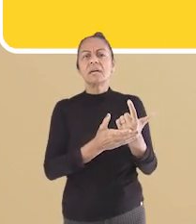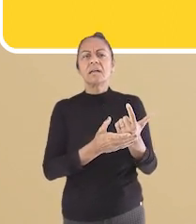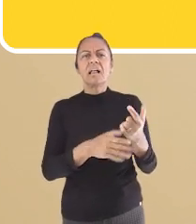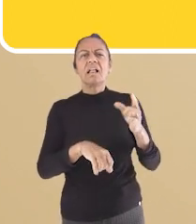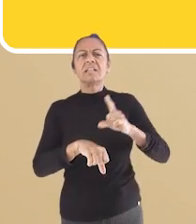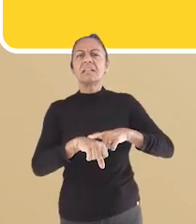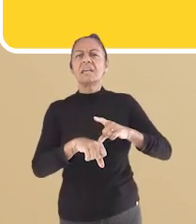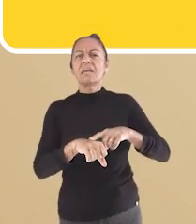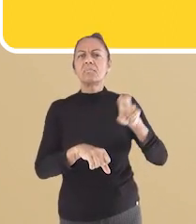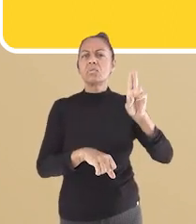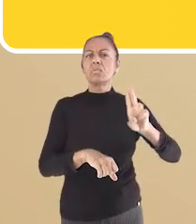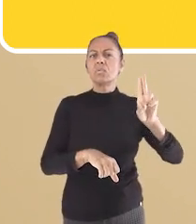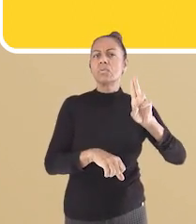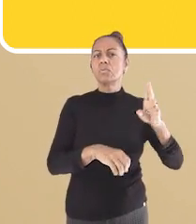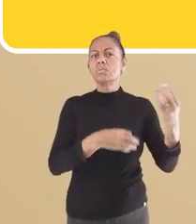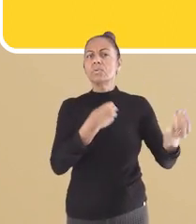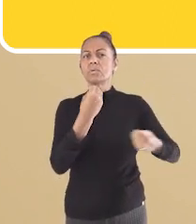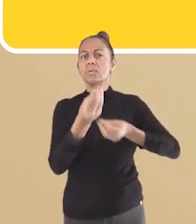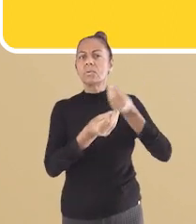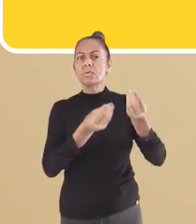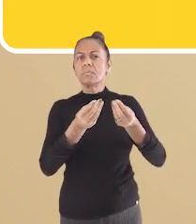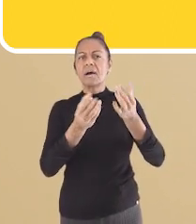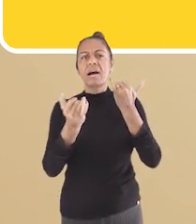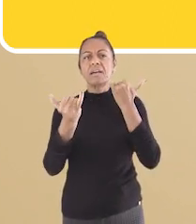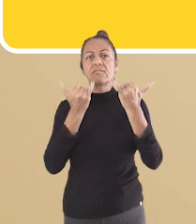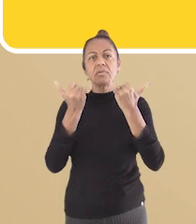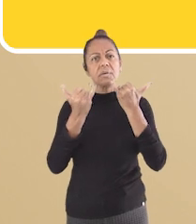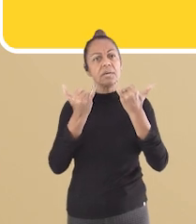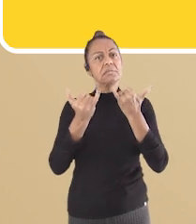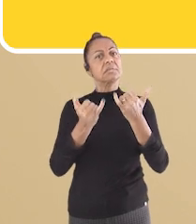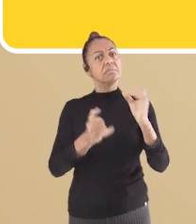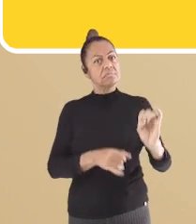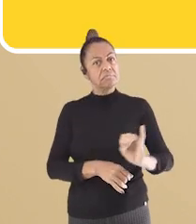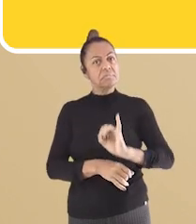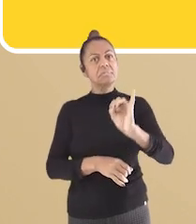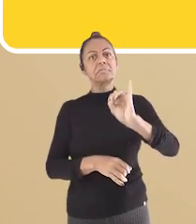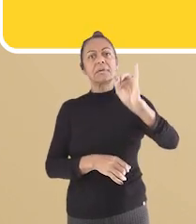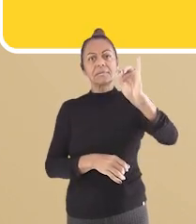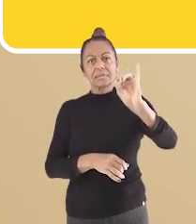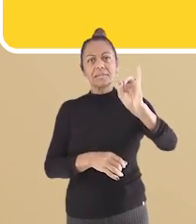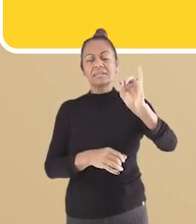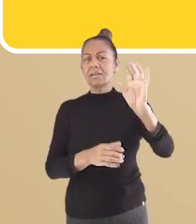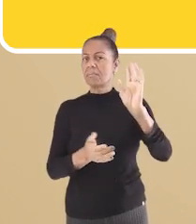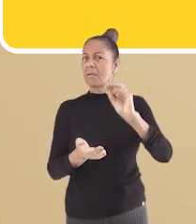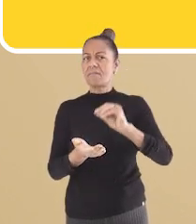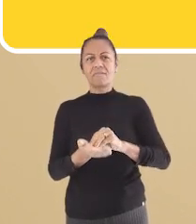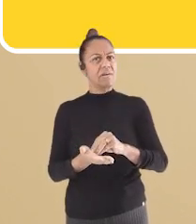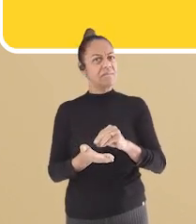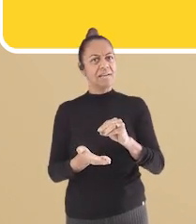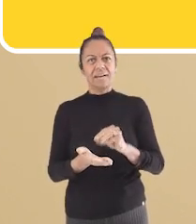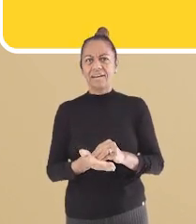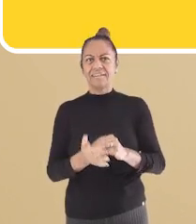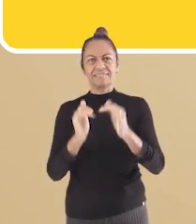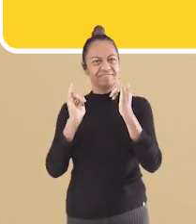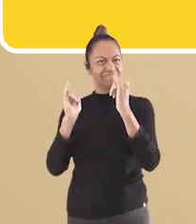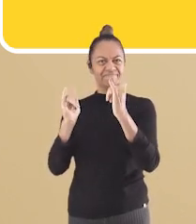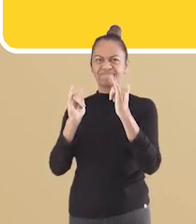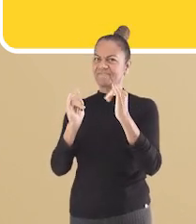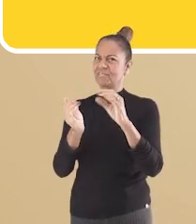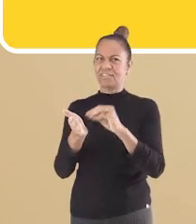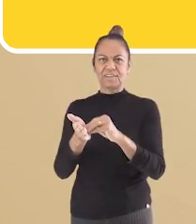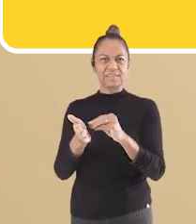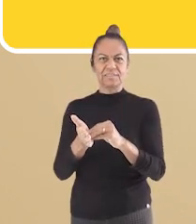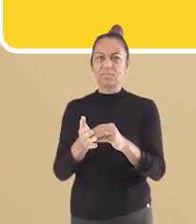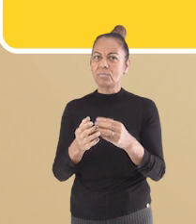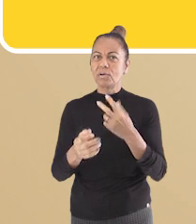fazer a compra? Quanto tempo de uso tem? Todas essas informações são importantes e não podem